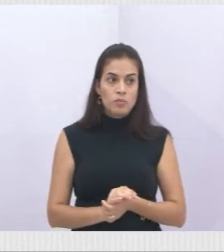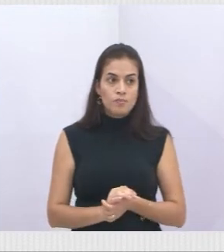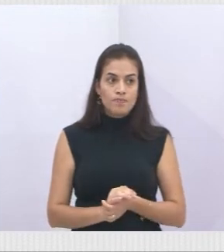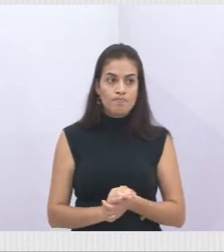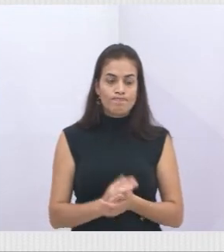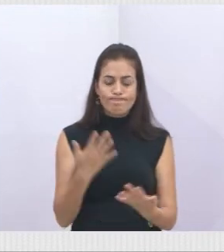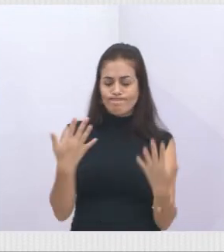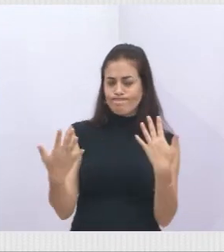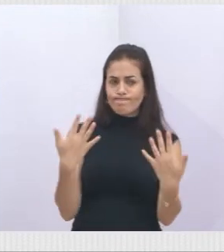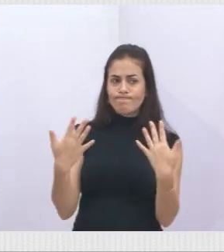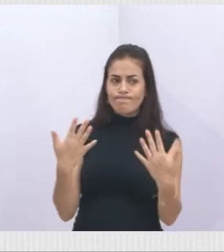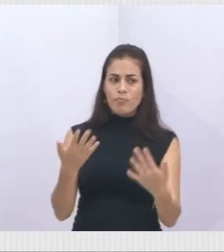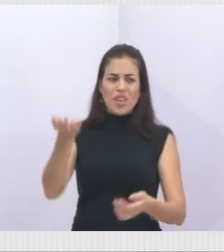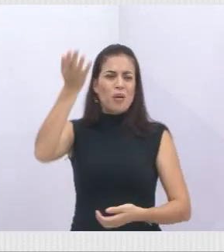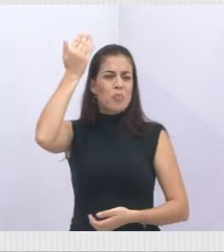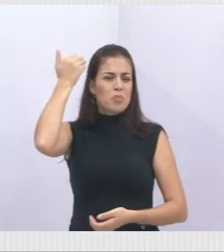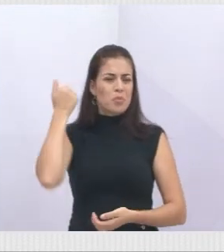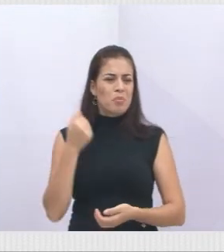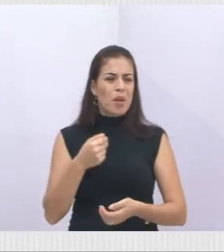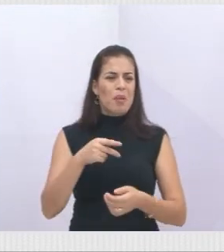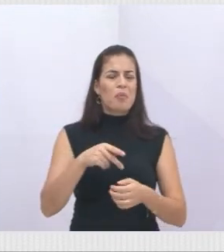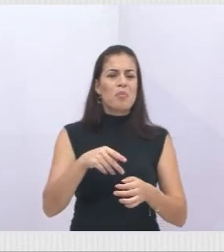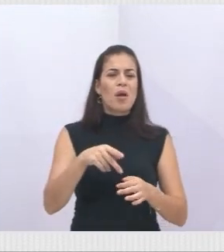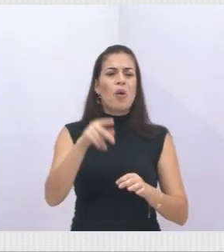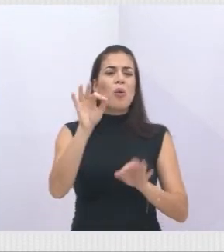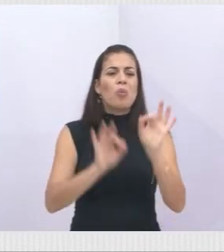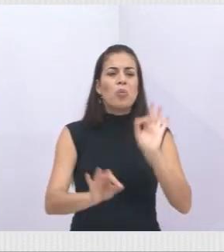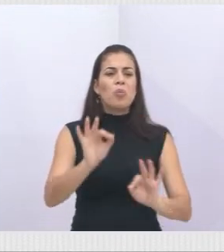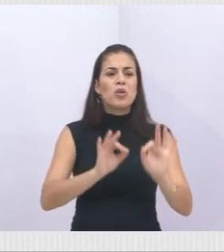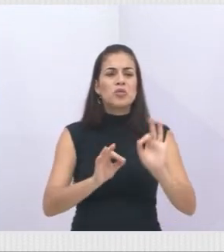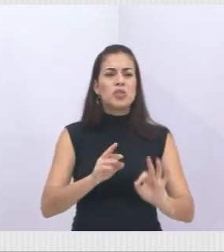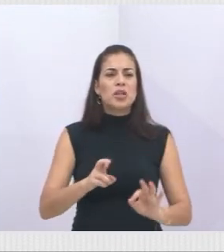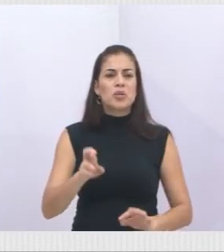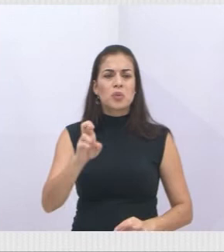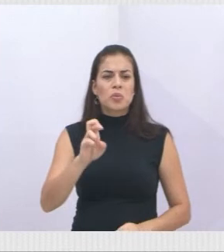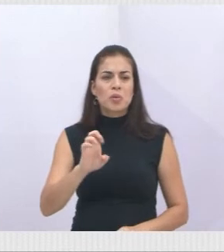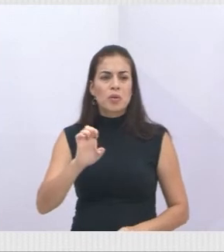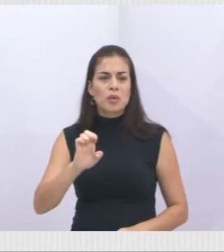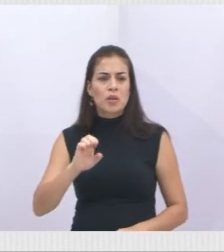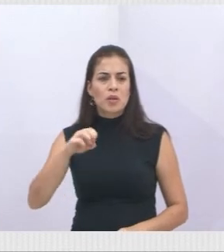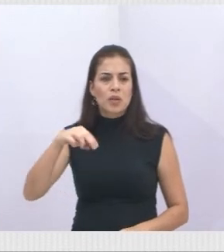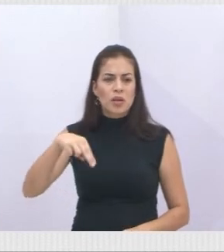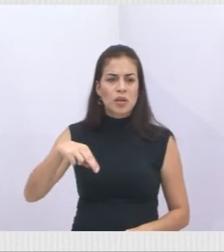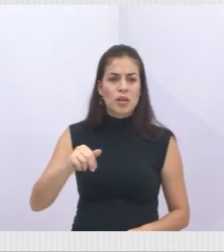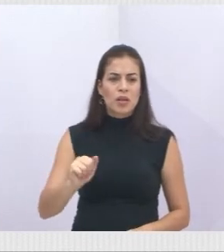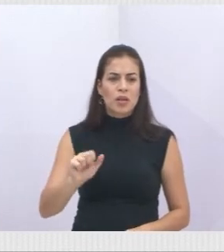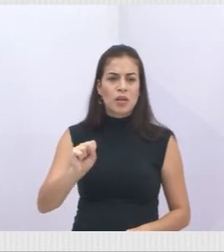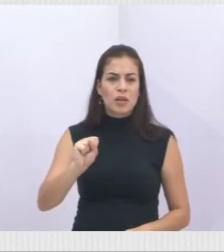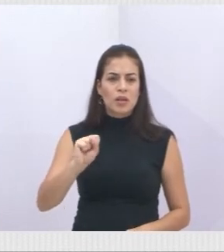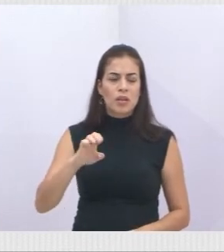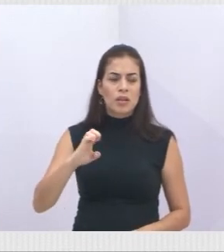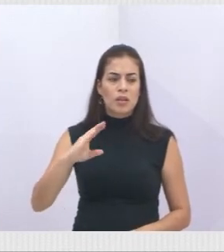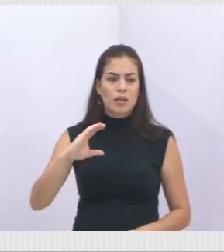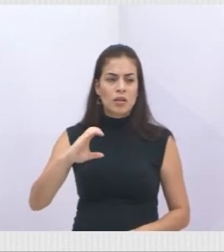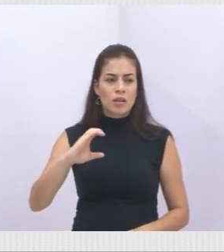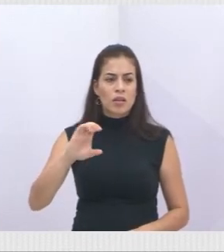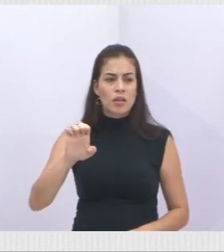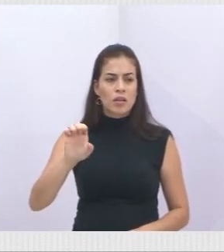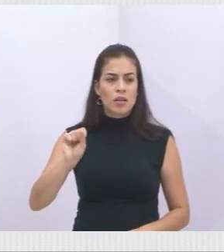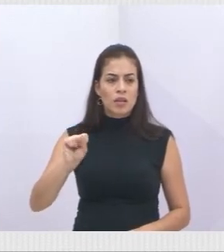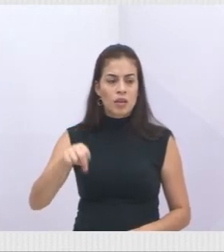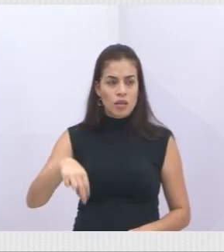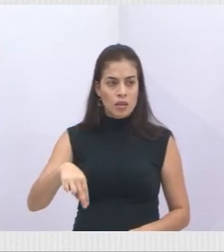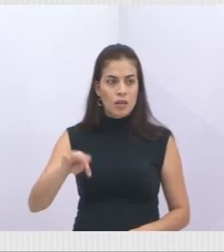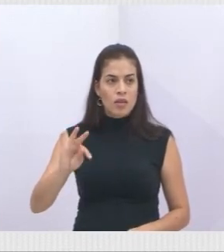fazer a implementação tendo toda essa amarração, essa articulação entre